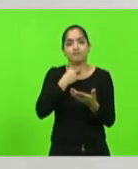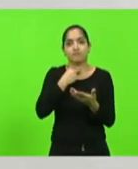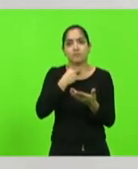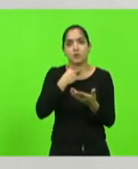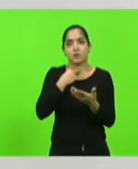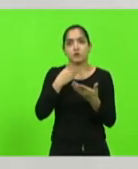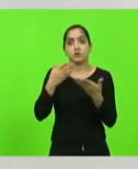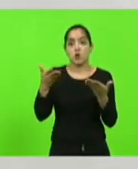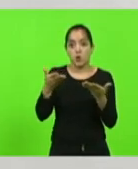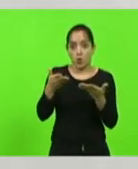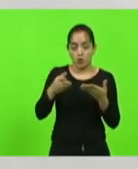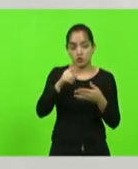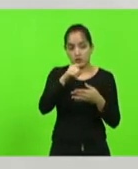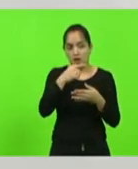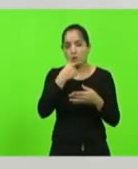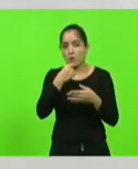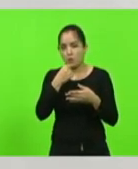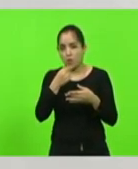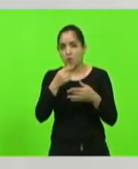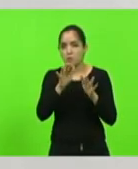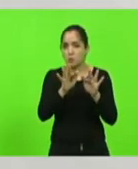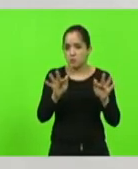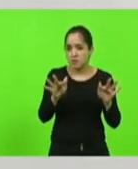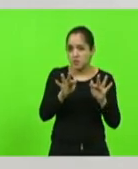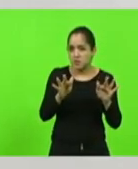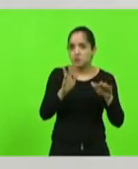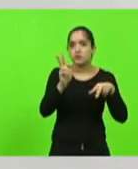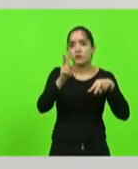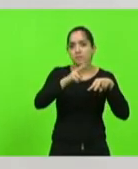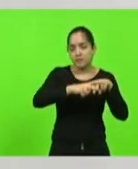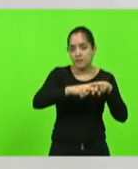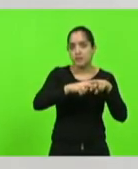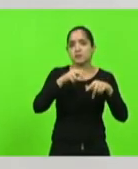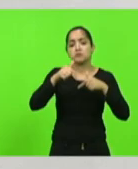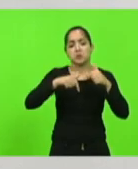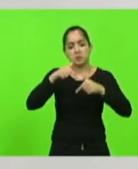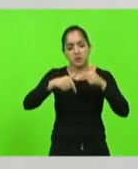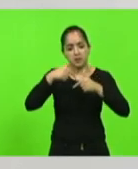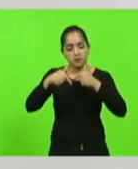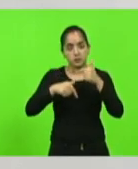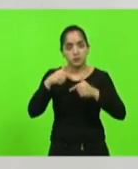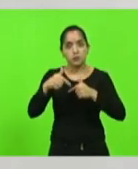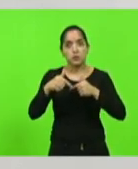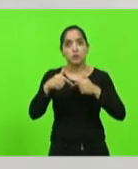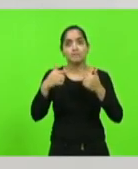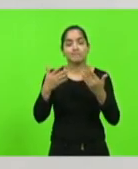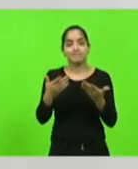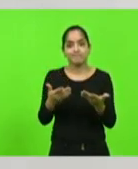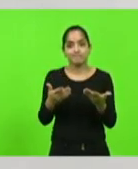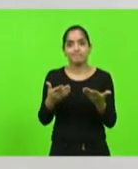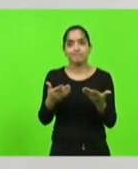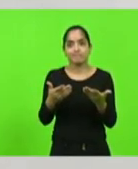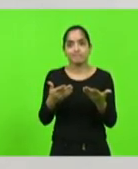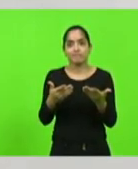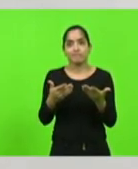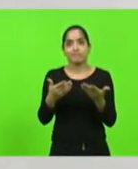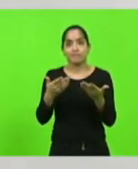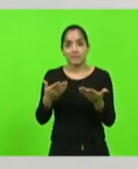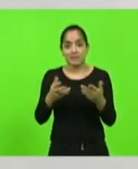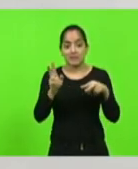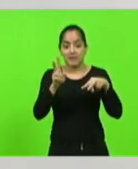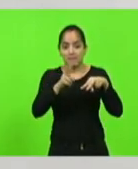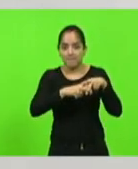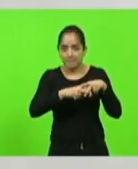Trovão, né, uma pessoa humilde, simples, trabalhador, que está, né, numa situação de prisão